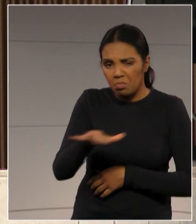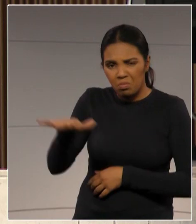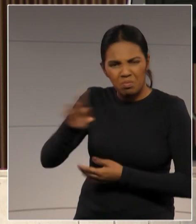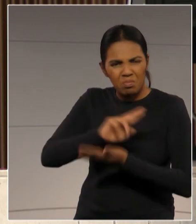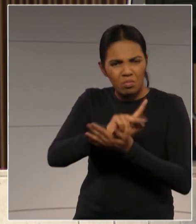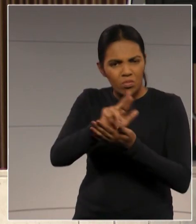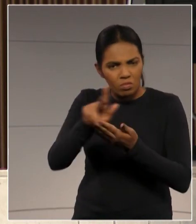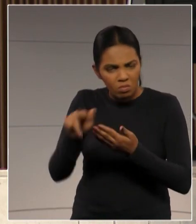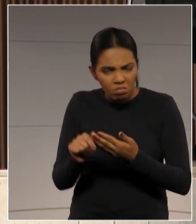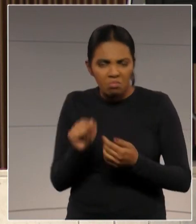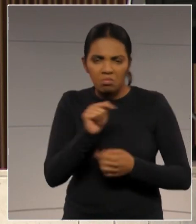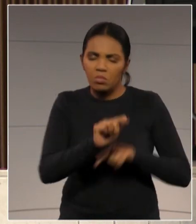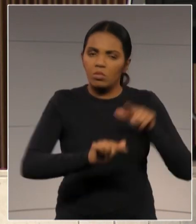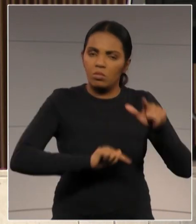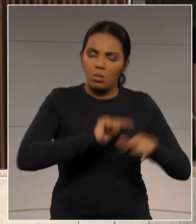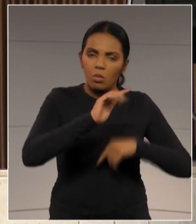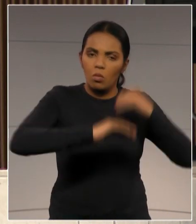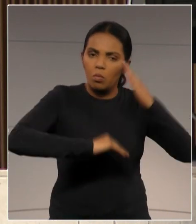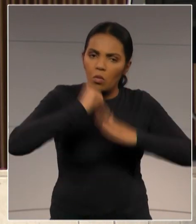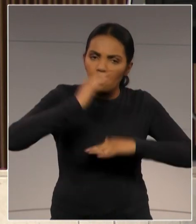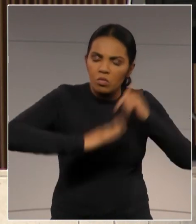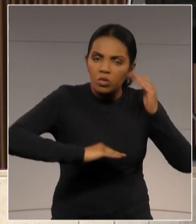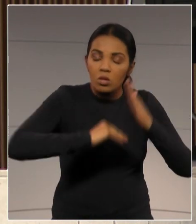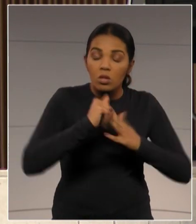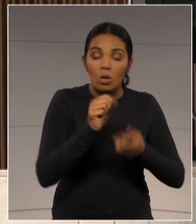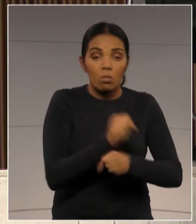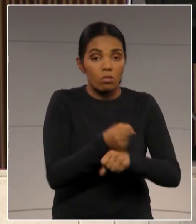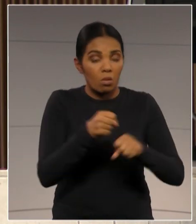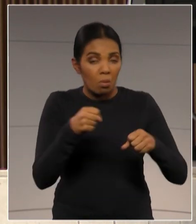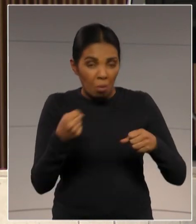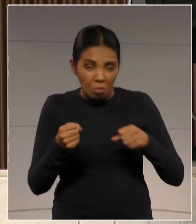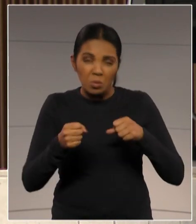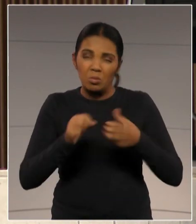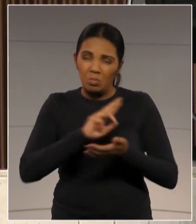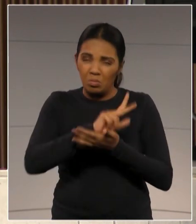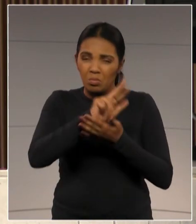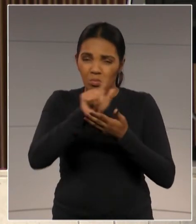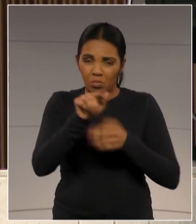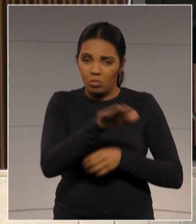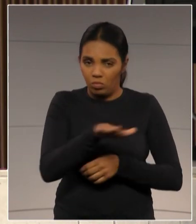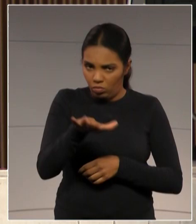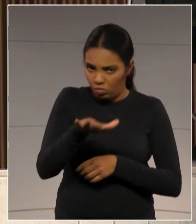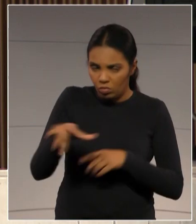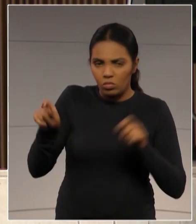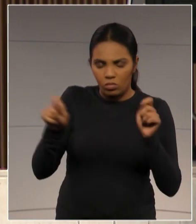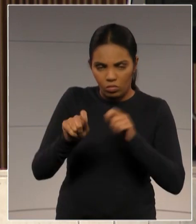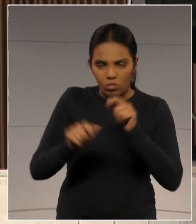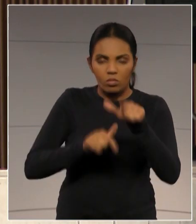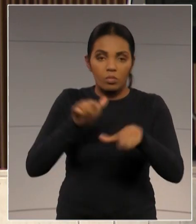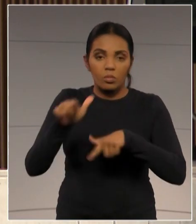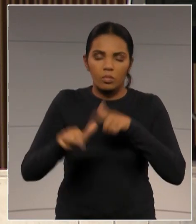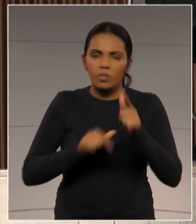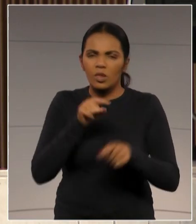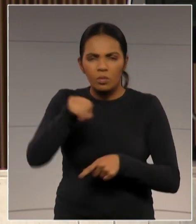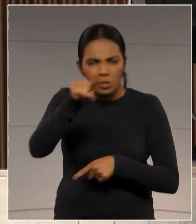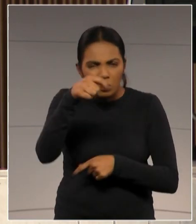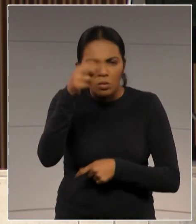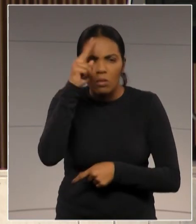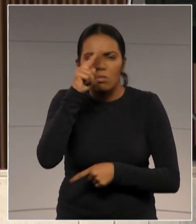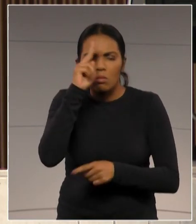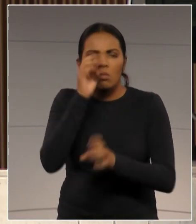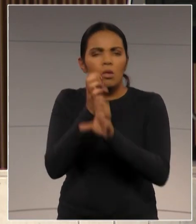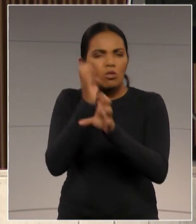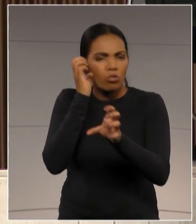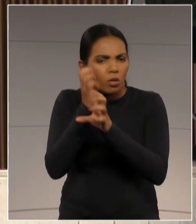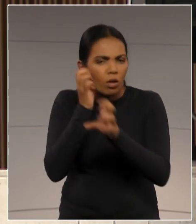tem tido uma abrangência e uma extensão enorme. É bom lembrar que, através dos engenheiros, nós recebemos a Copel,